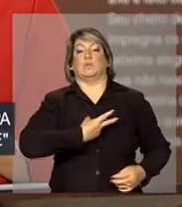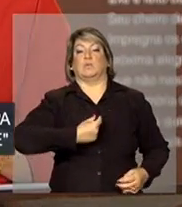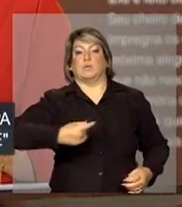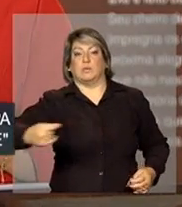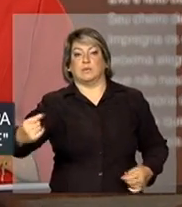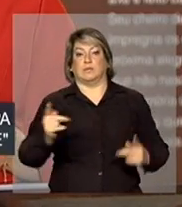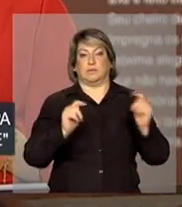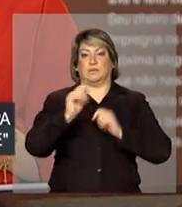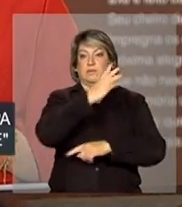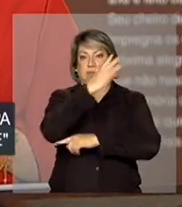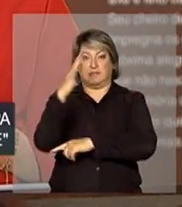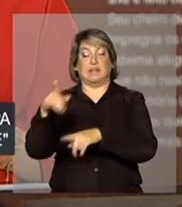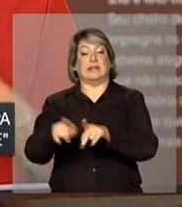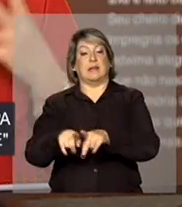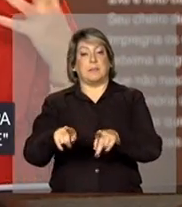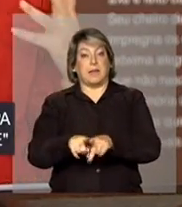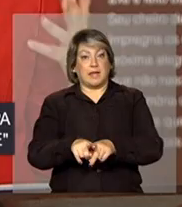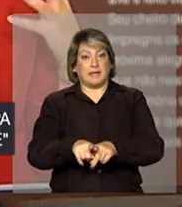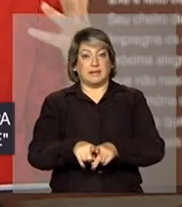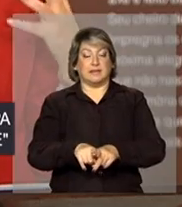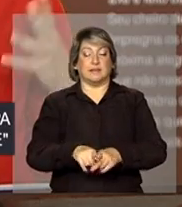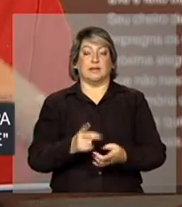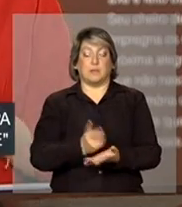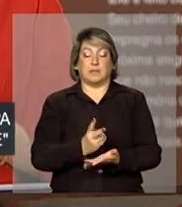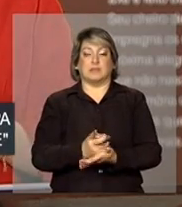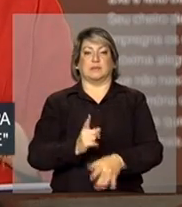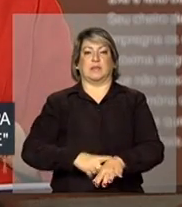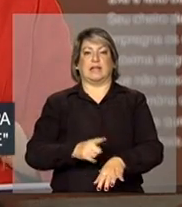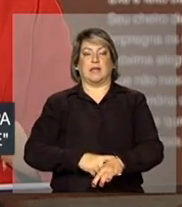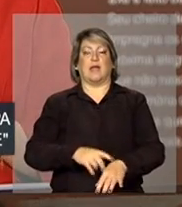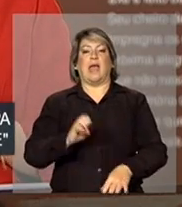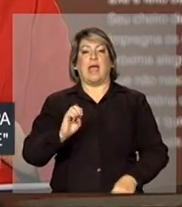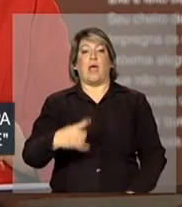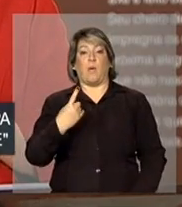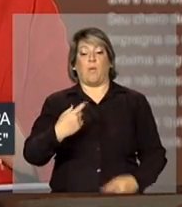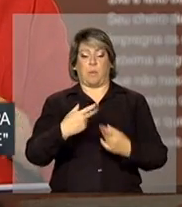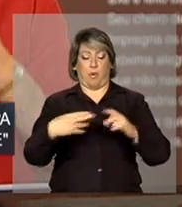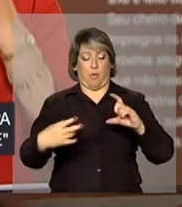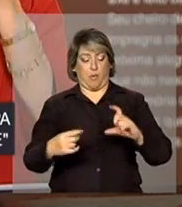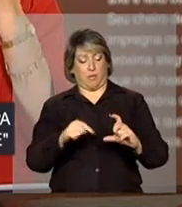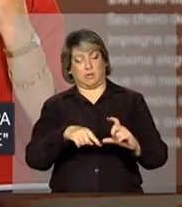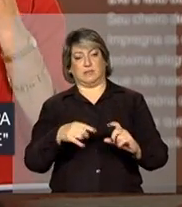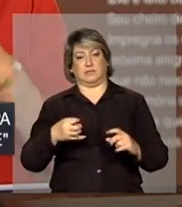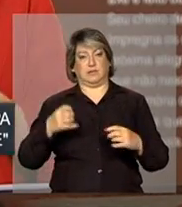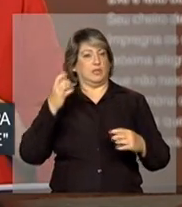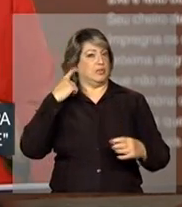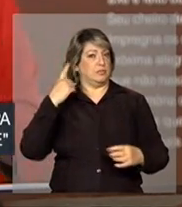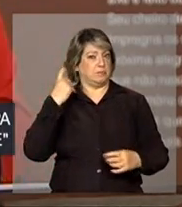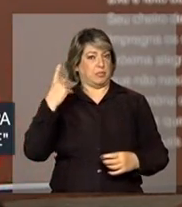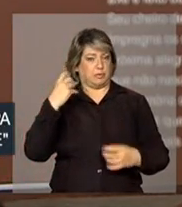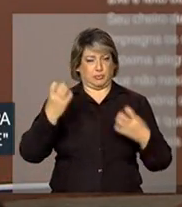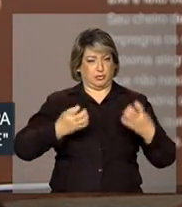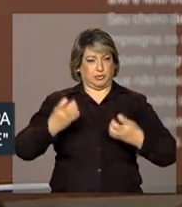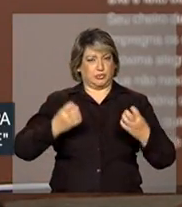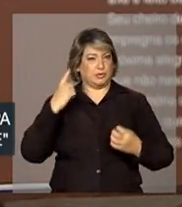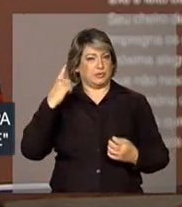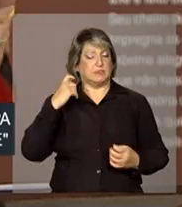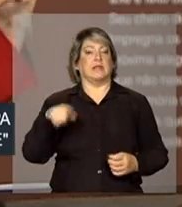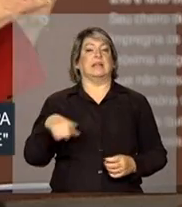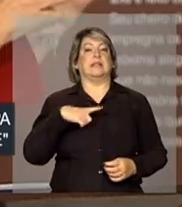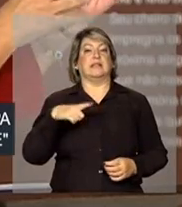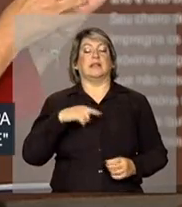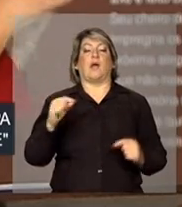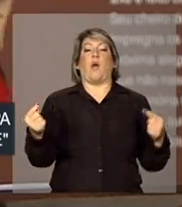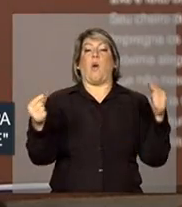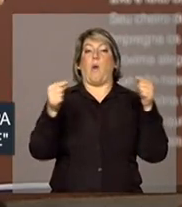mesmo tempo, é um objeto capaz de fazer duas coisas, de combinar